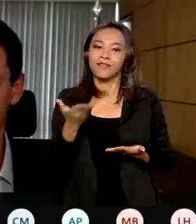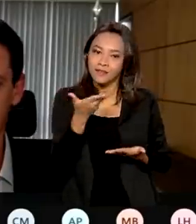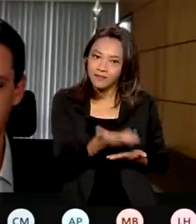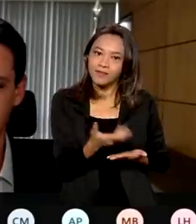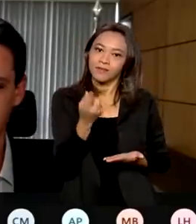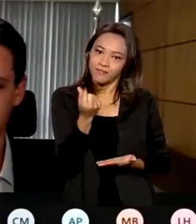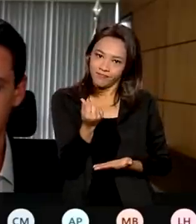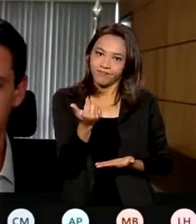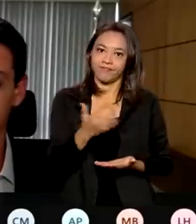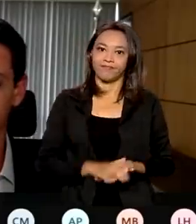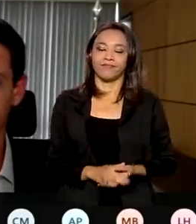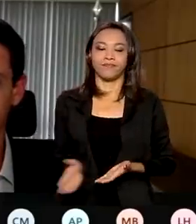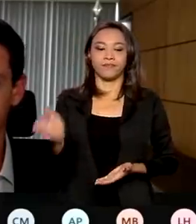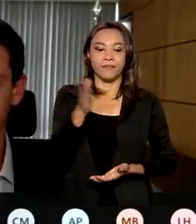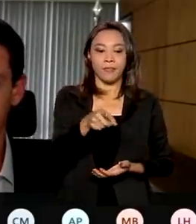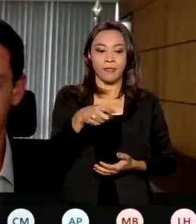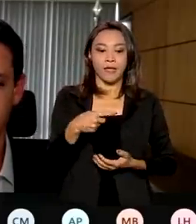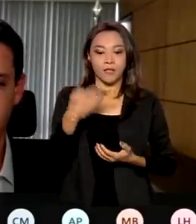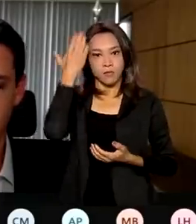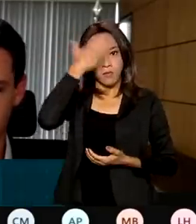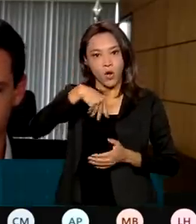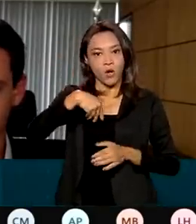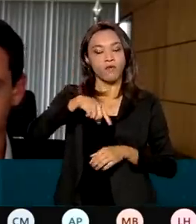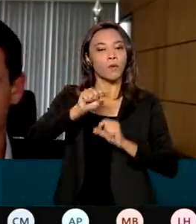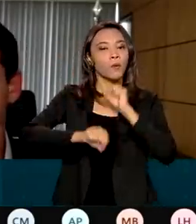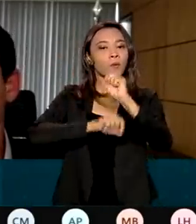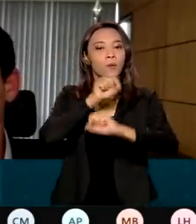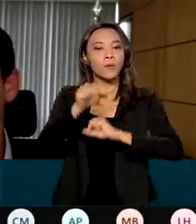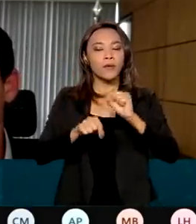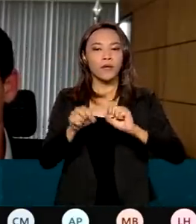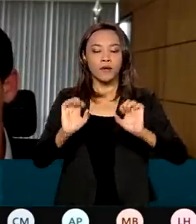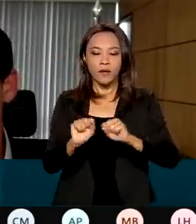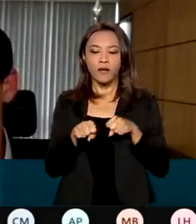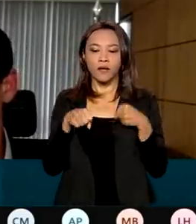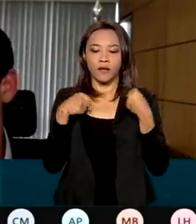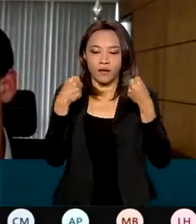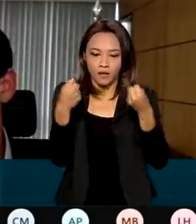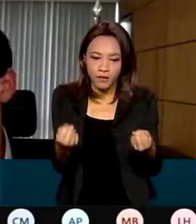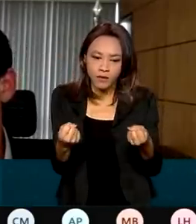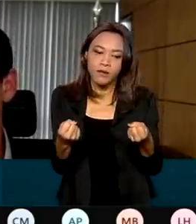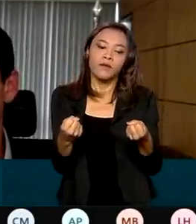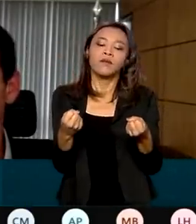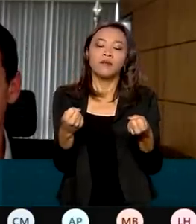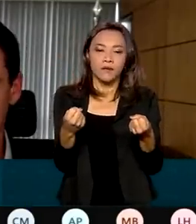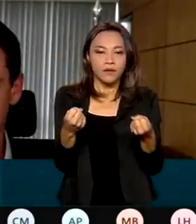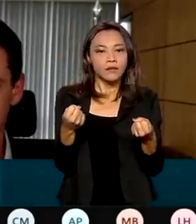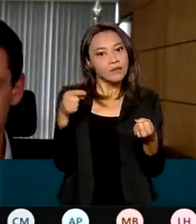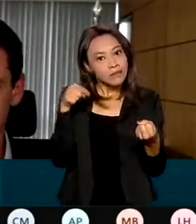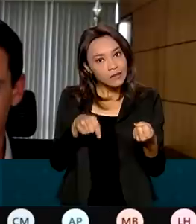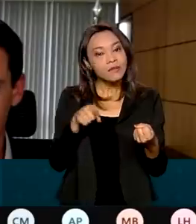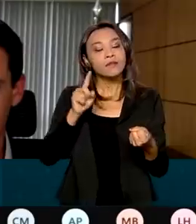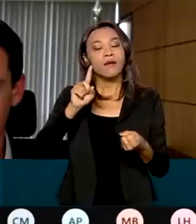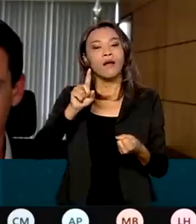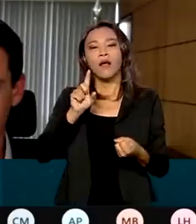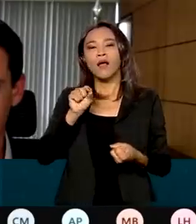São dados importantes que mostram a recuperação. Agora, isso tudo também é resultado